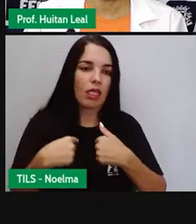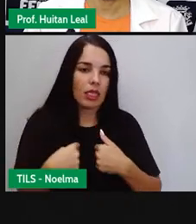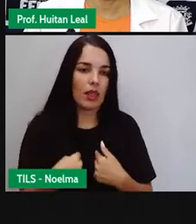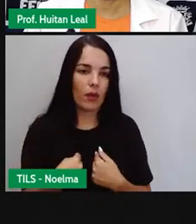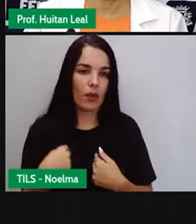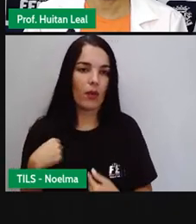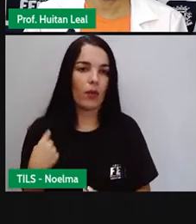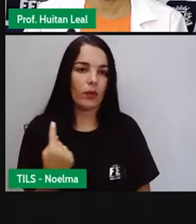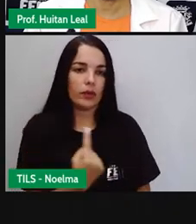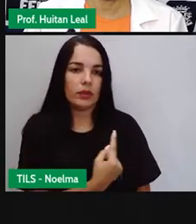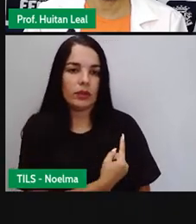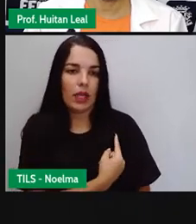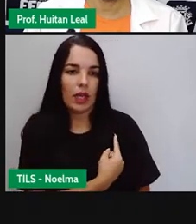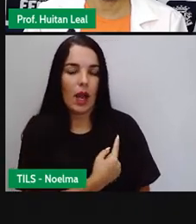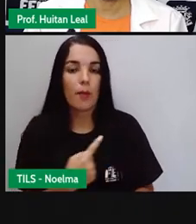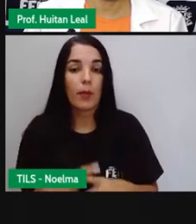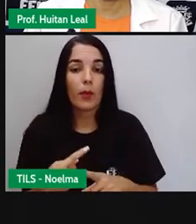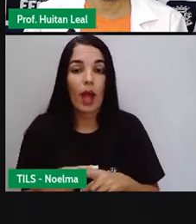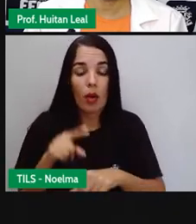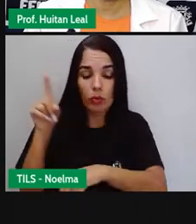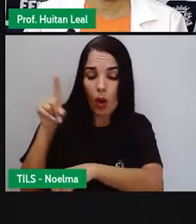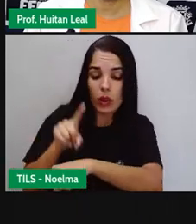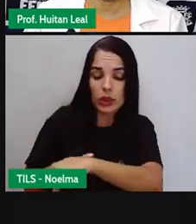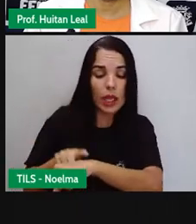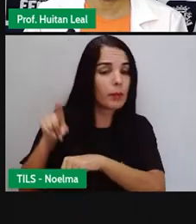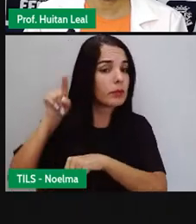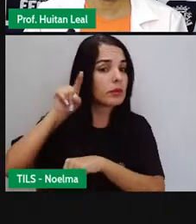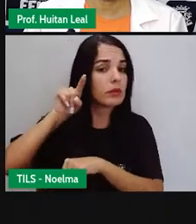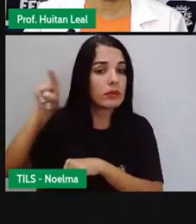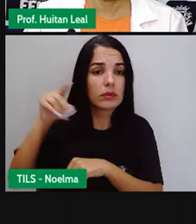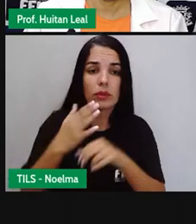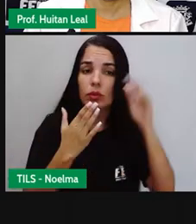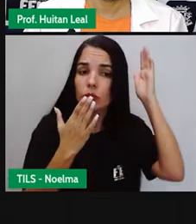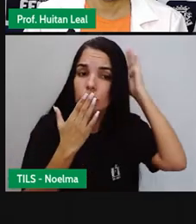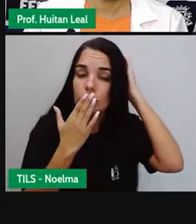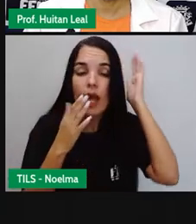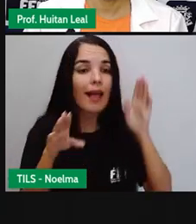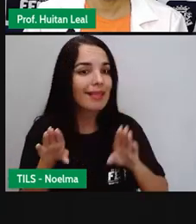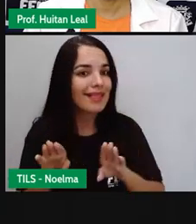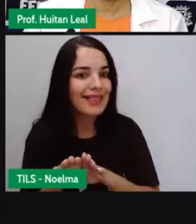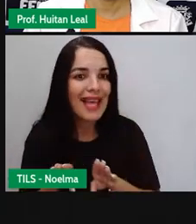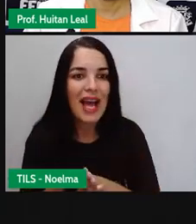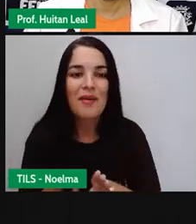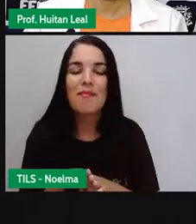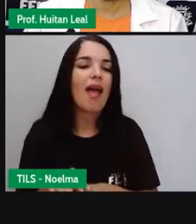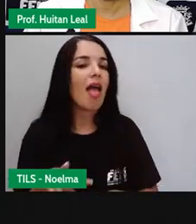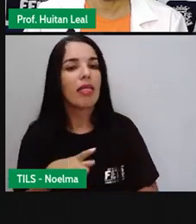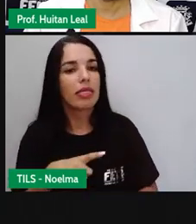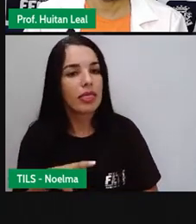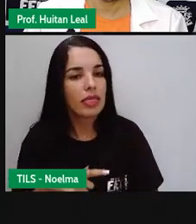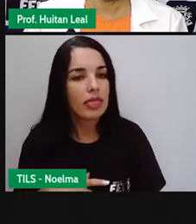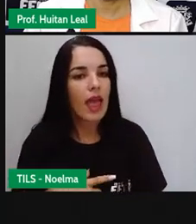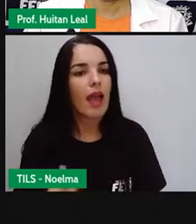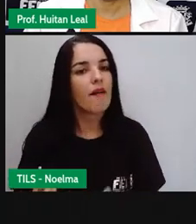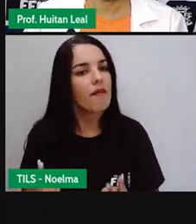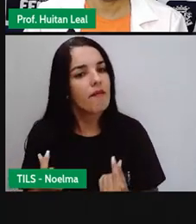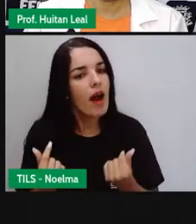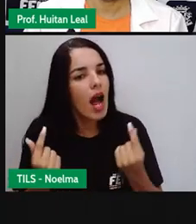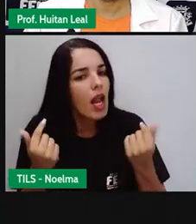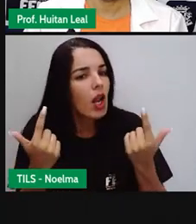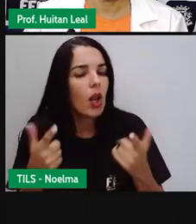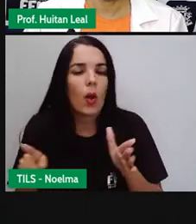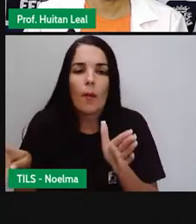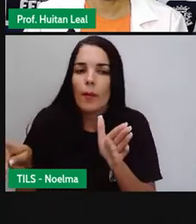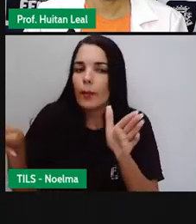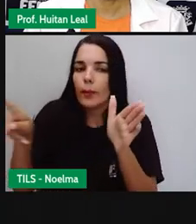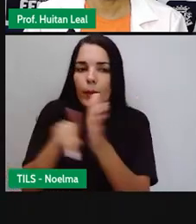Será que eles não valorizam o tempo deles? Será que eles necessitam viver apenas para trabalhar dentro da cultura